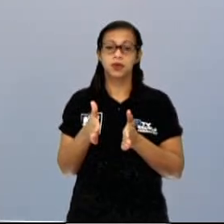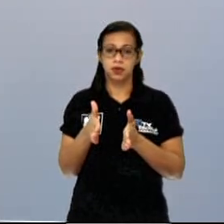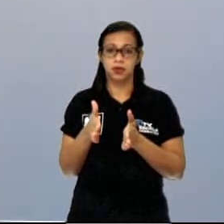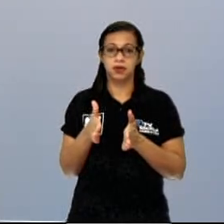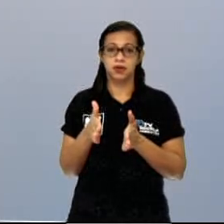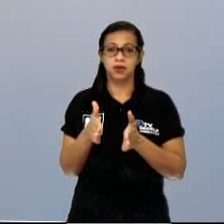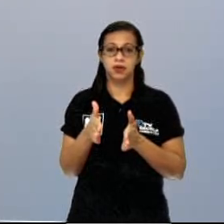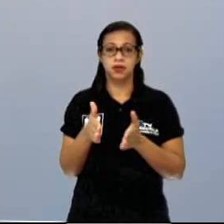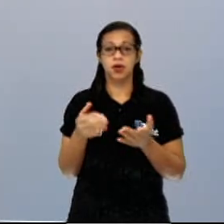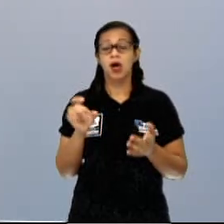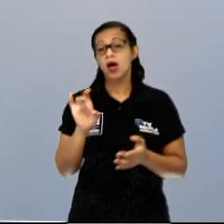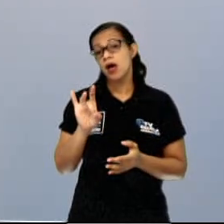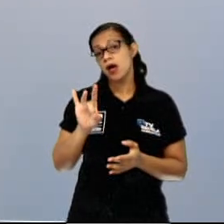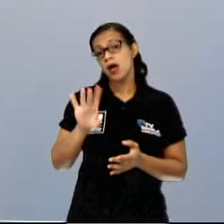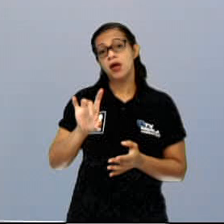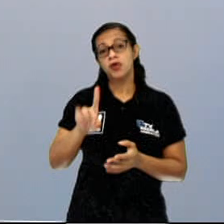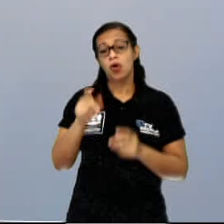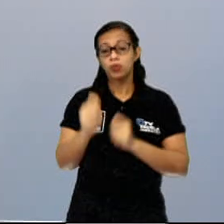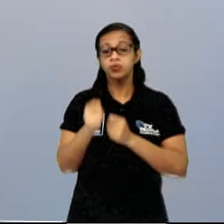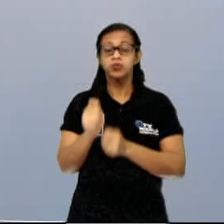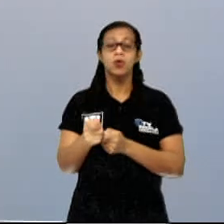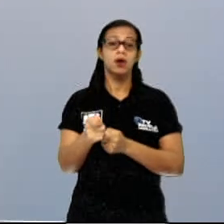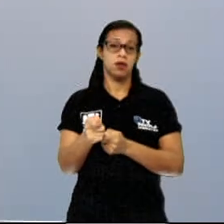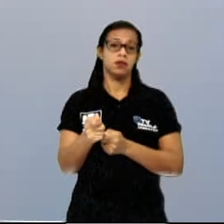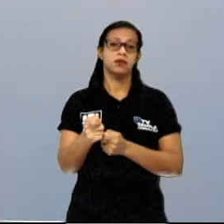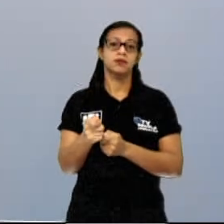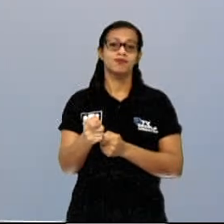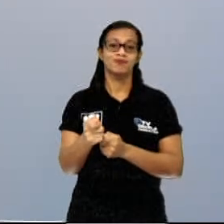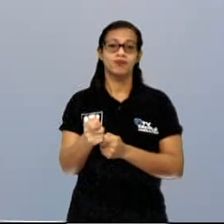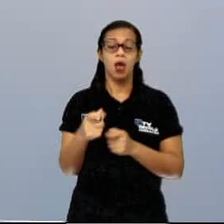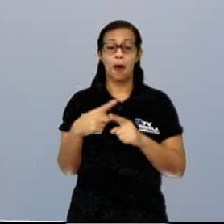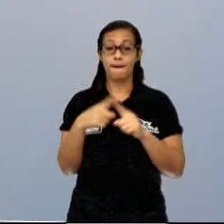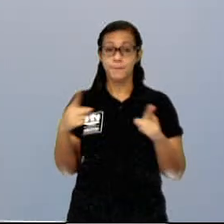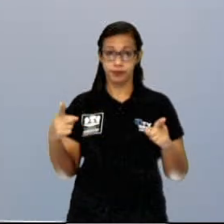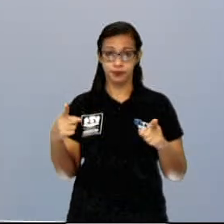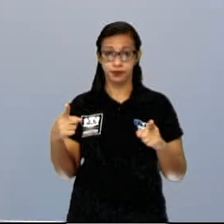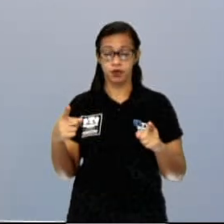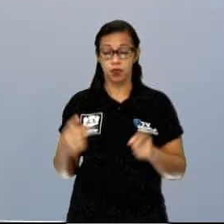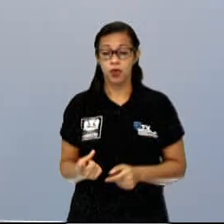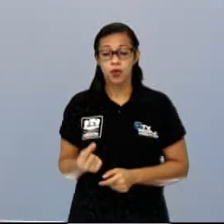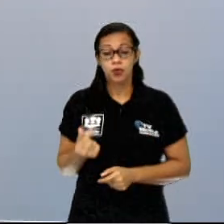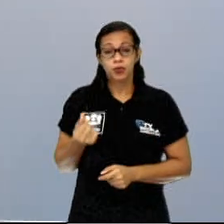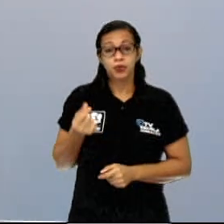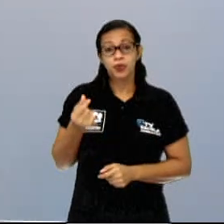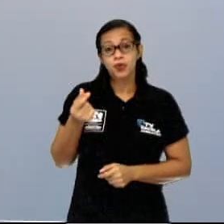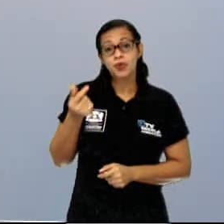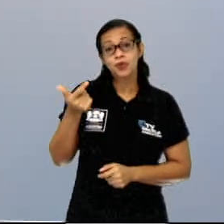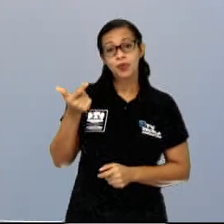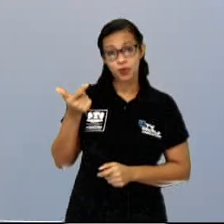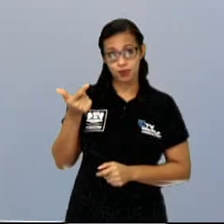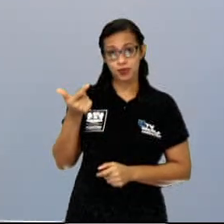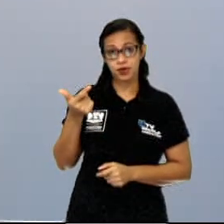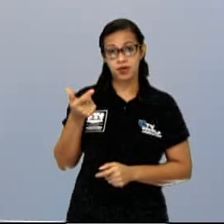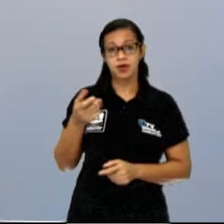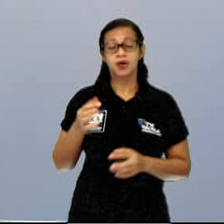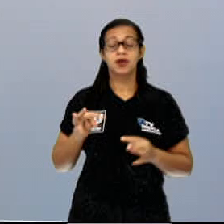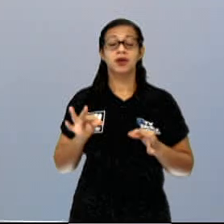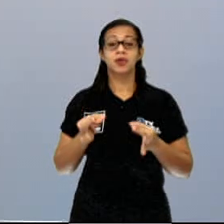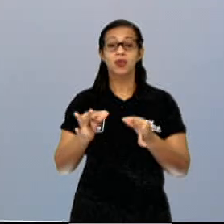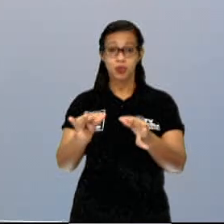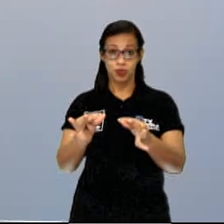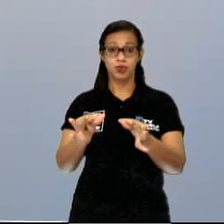passassem carroças, charretes. Mas agora, com a economia em expansão e a tecnologia também avançando,